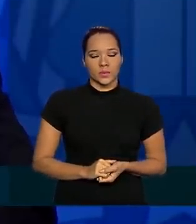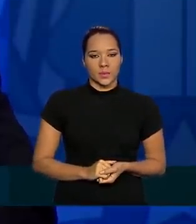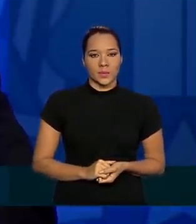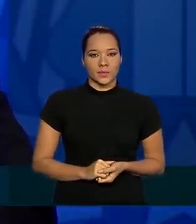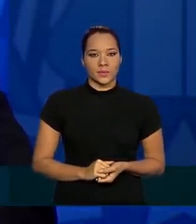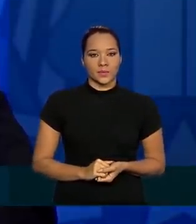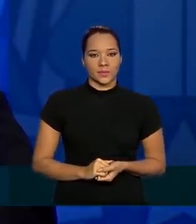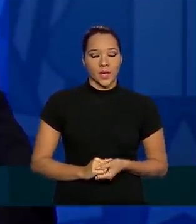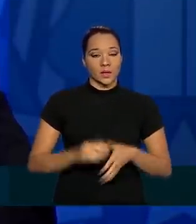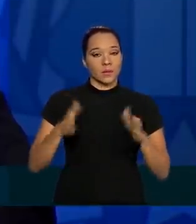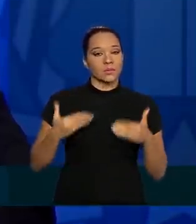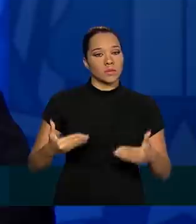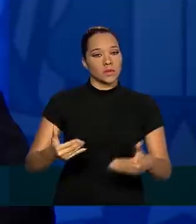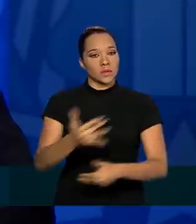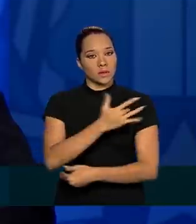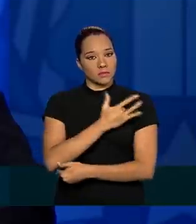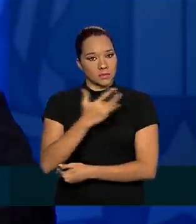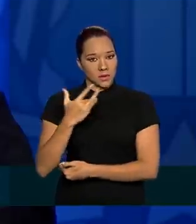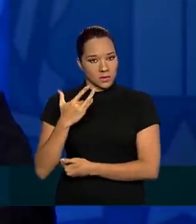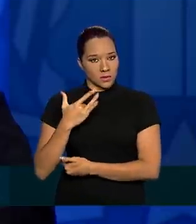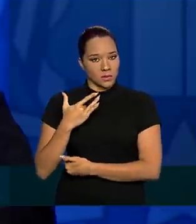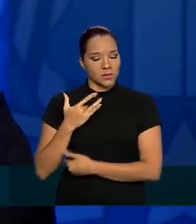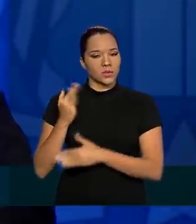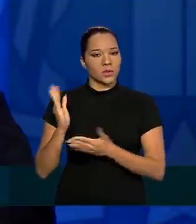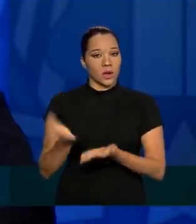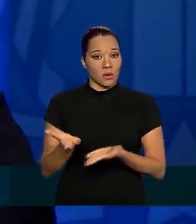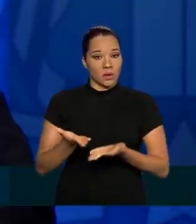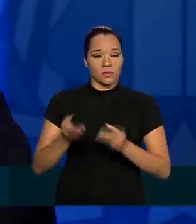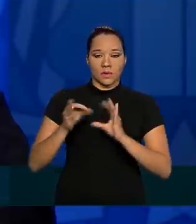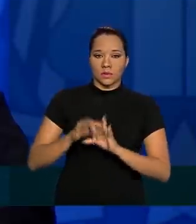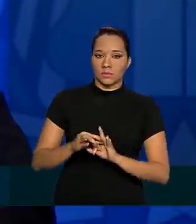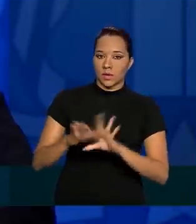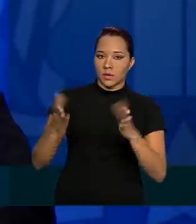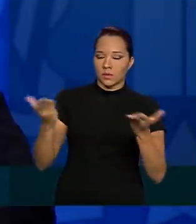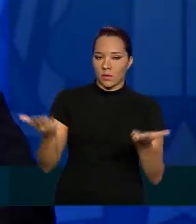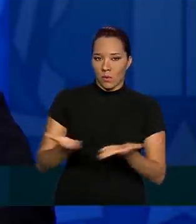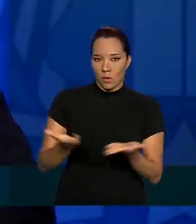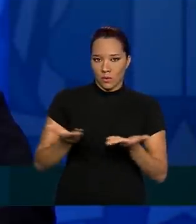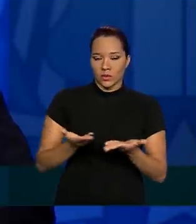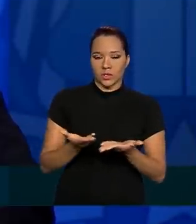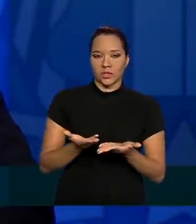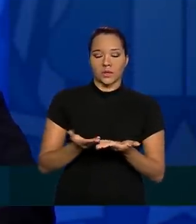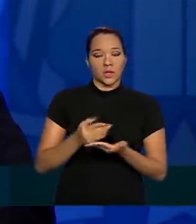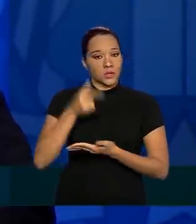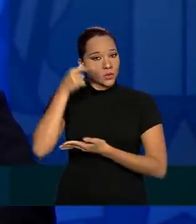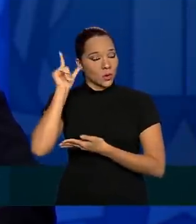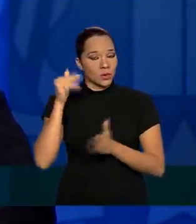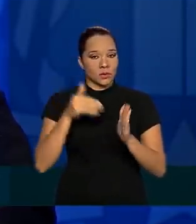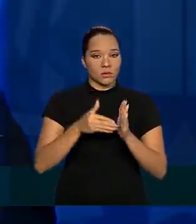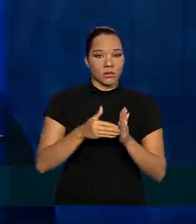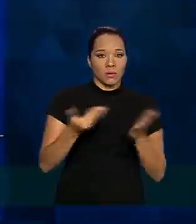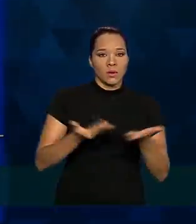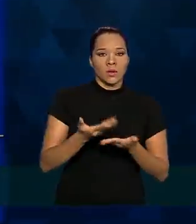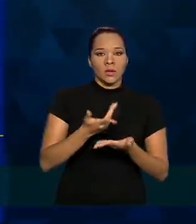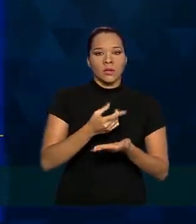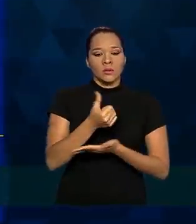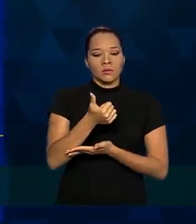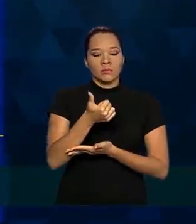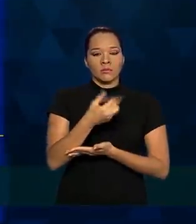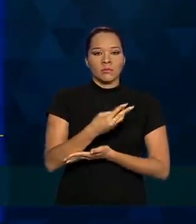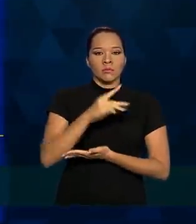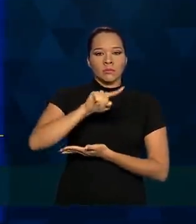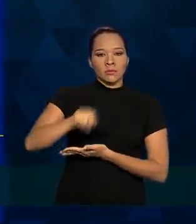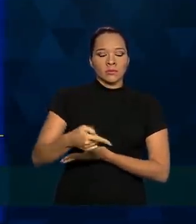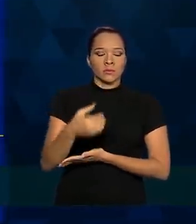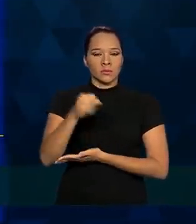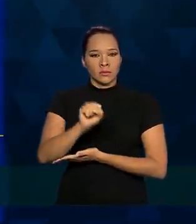O Ministério da Saúde, ele está liberando na data de hoje, de ontem para hoje, 13,8 bilhões